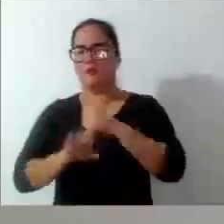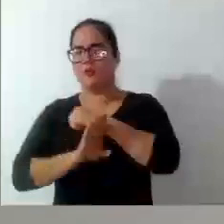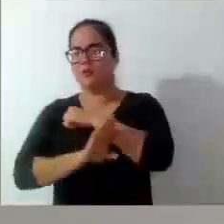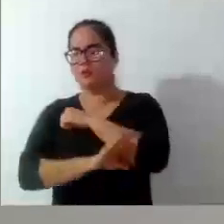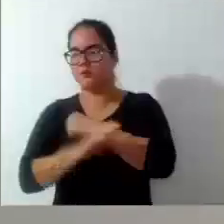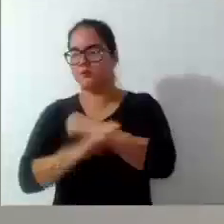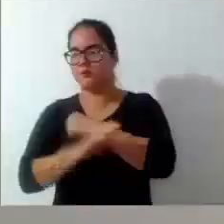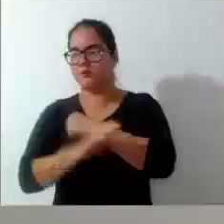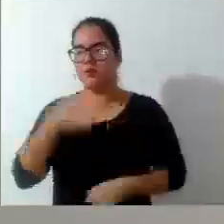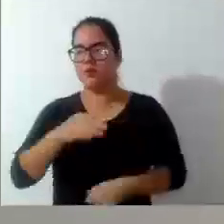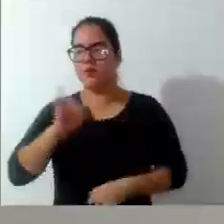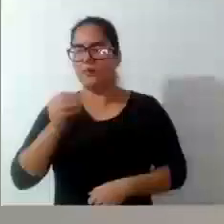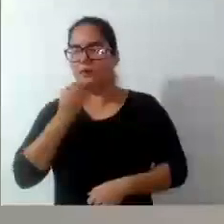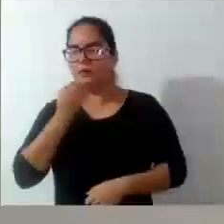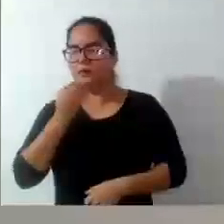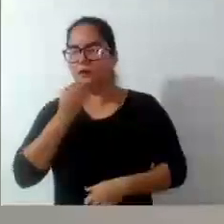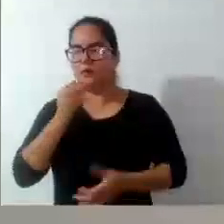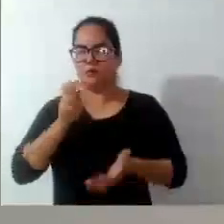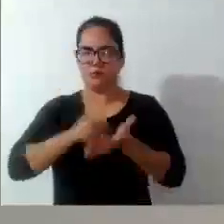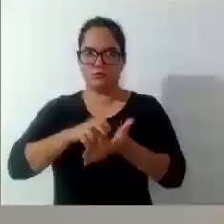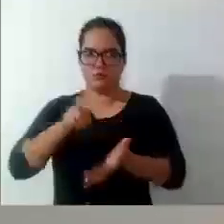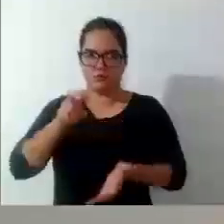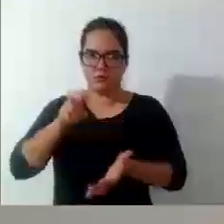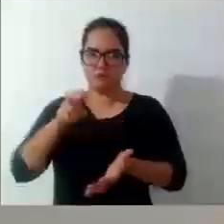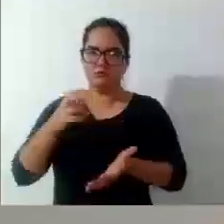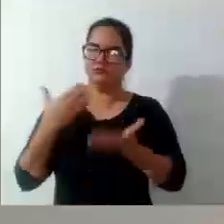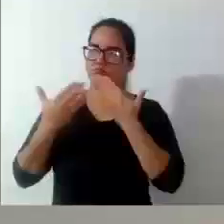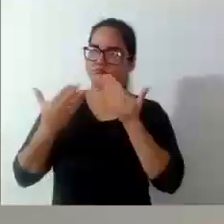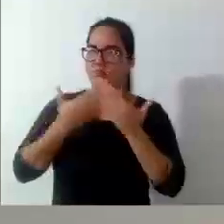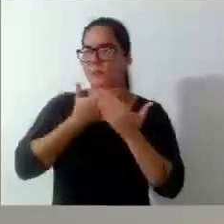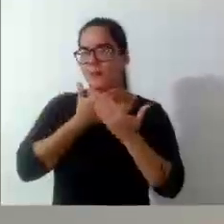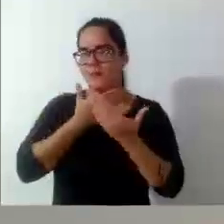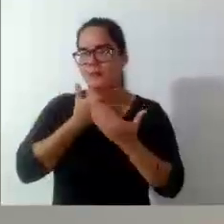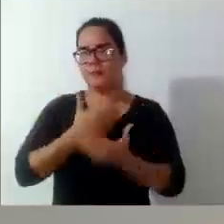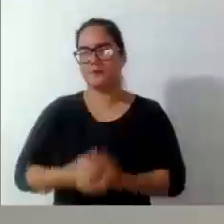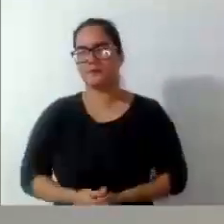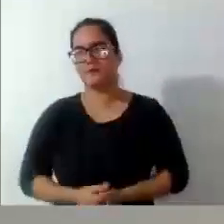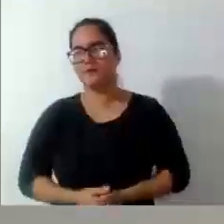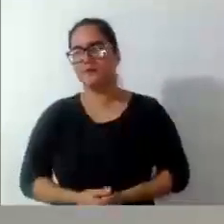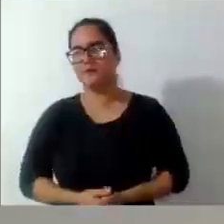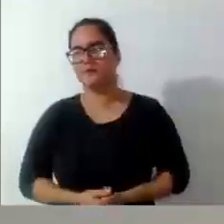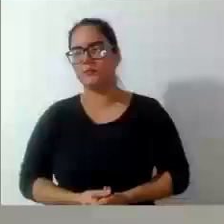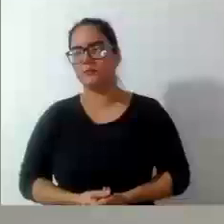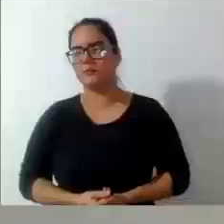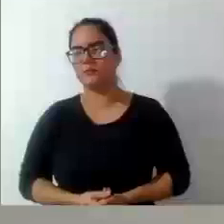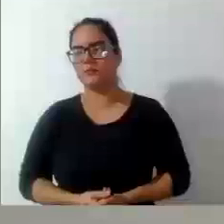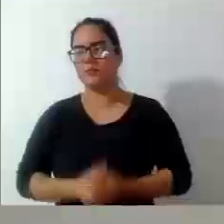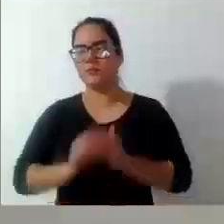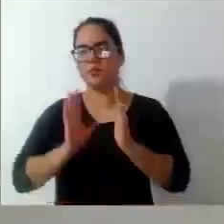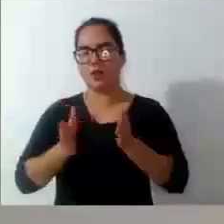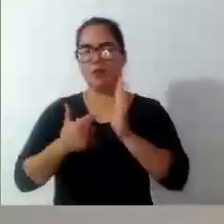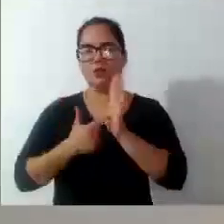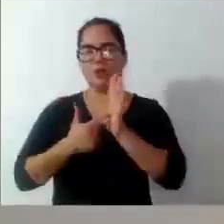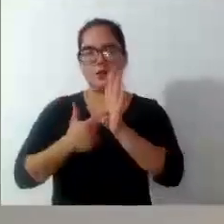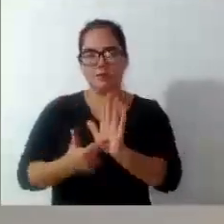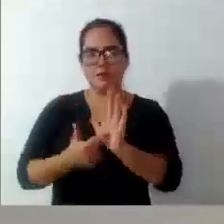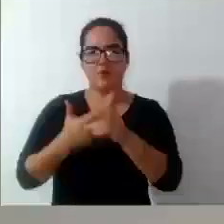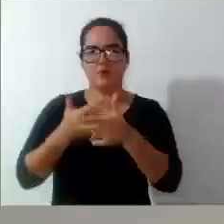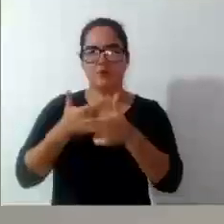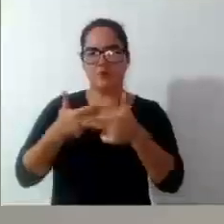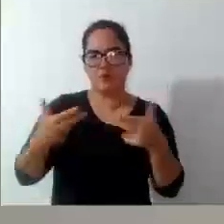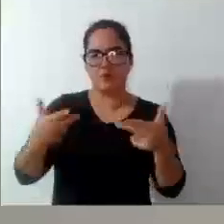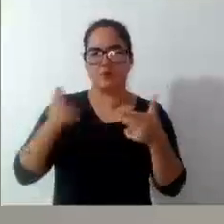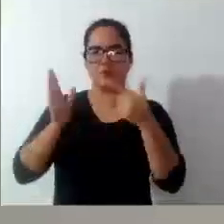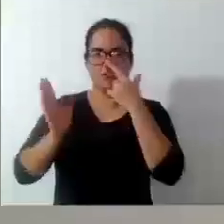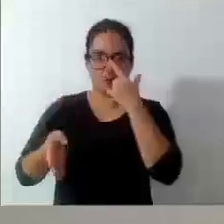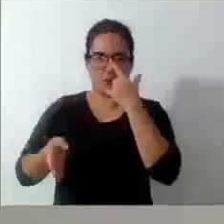oportunidade de o sábado pela manhã, a gente bateu um papo. Entrei com algumas indicações. Acho que o